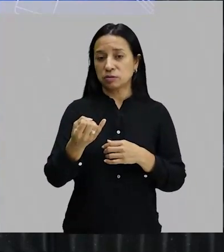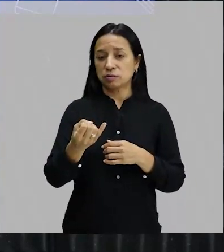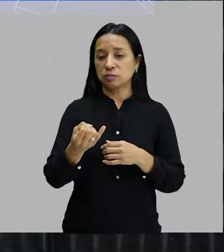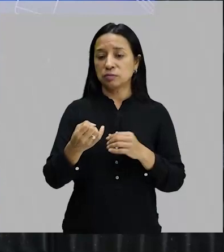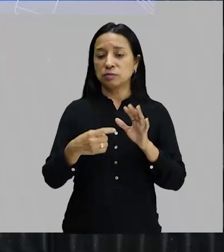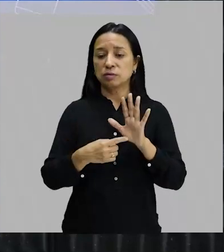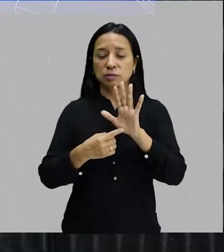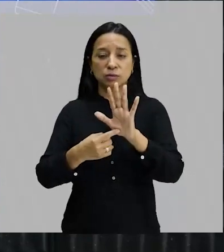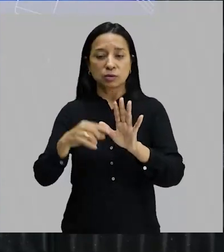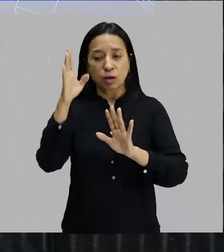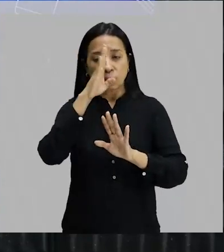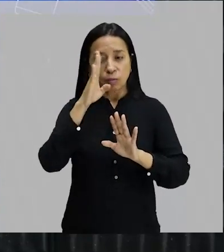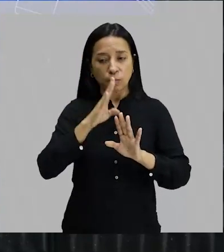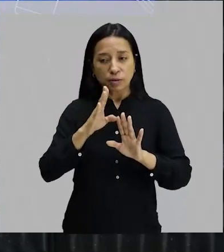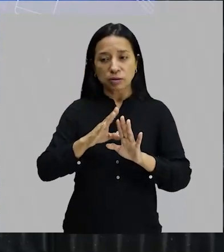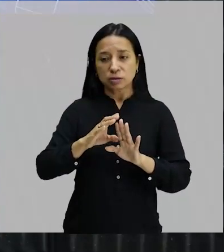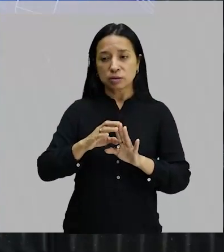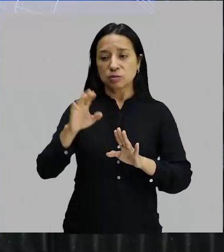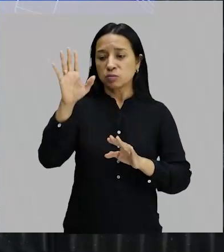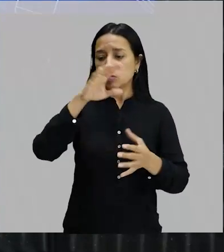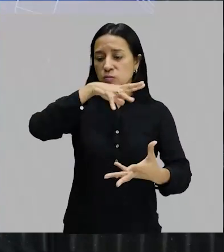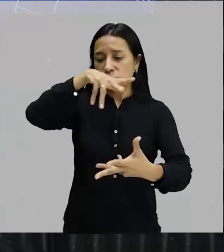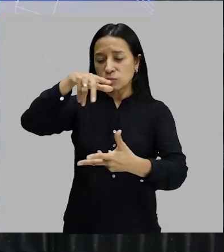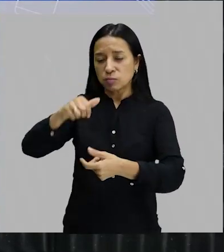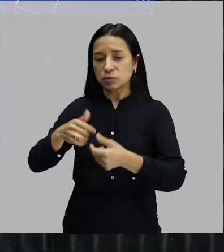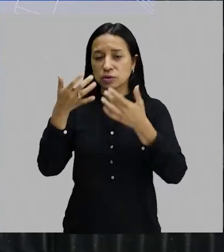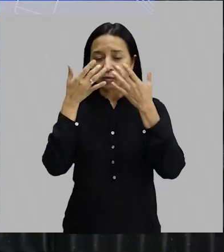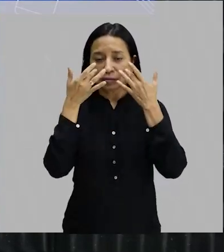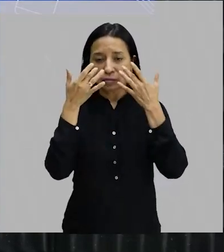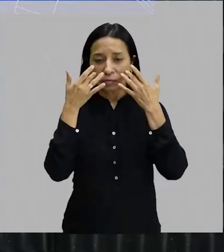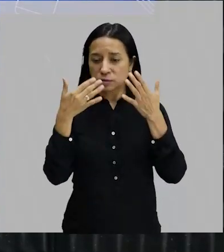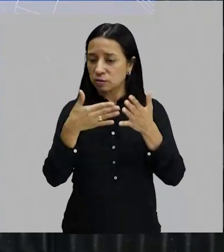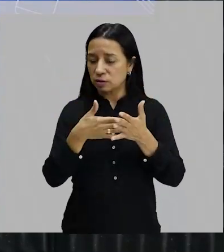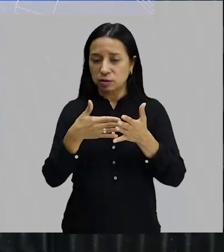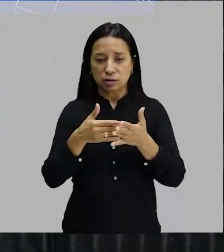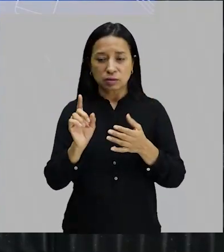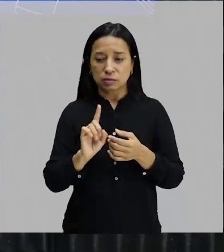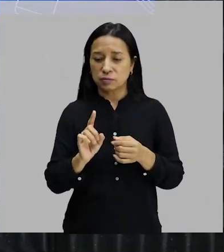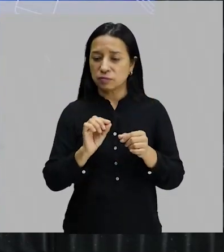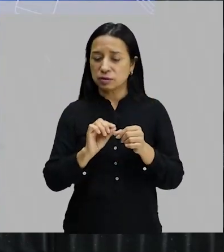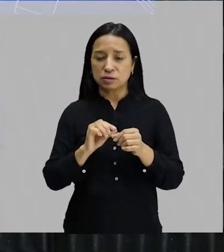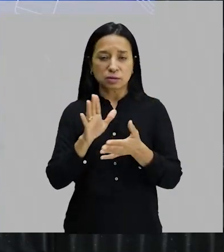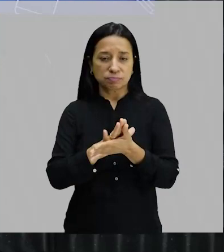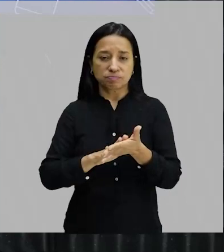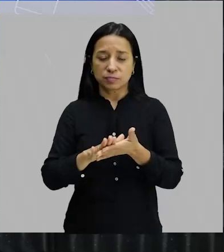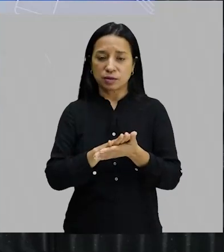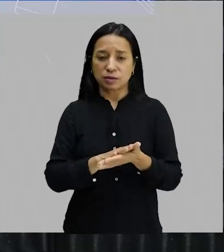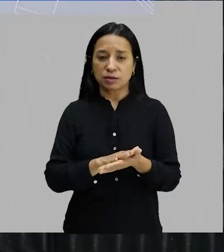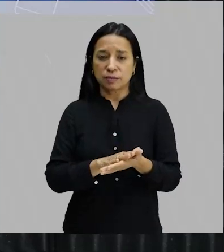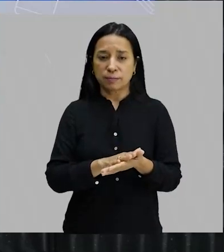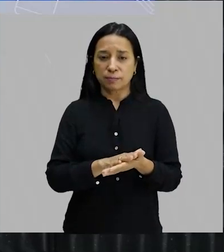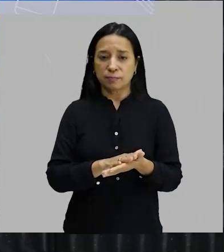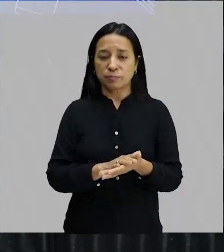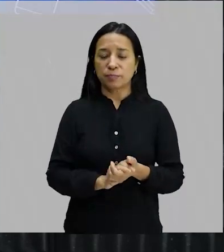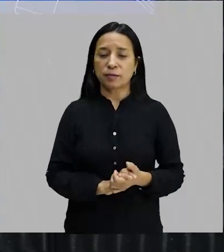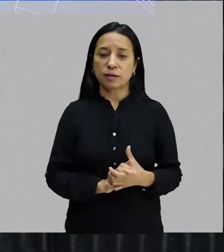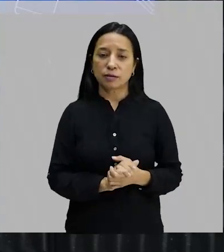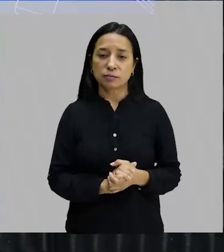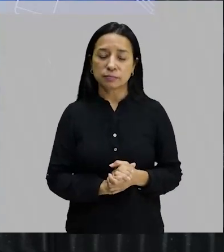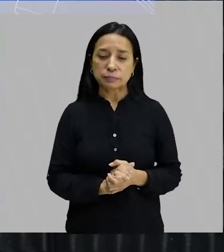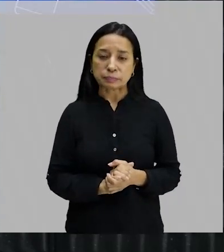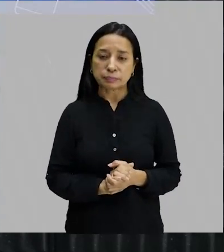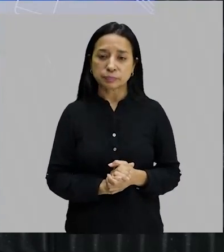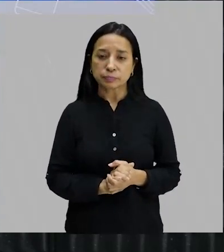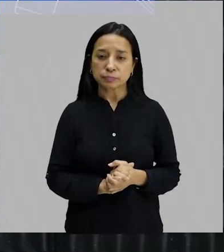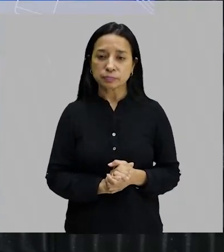panorama mundial da arte, até então a não fazia nem uma coisa nem outra. Então, como a gente diz aqui em São Luís, nem fedia, nem cheirava.